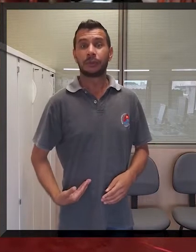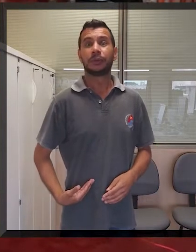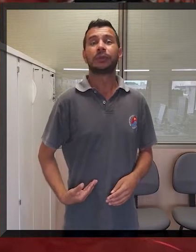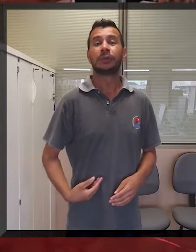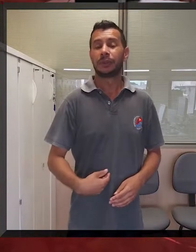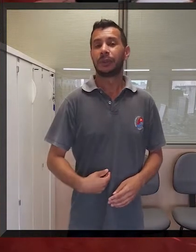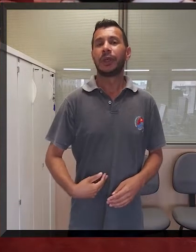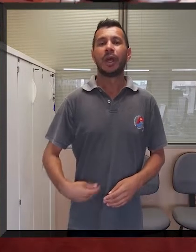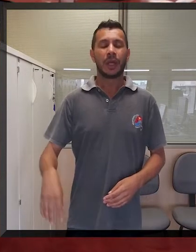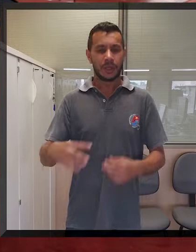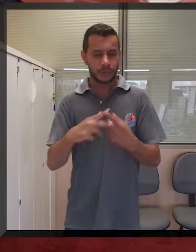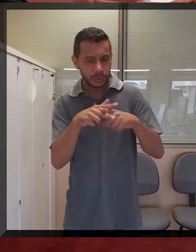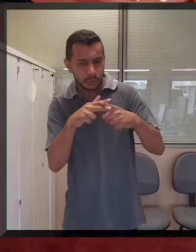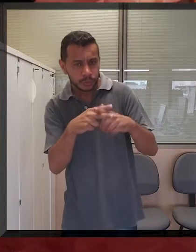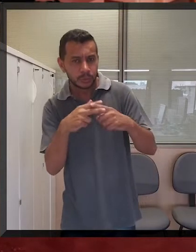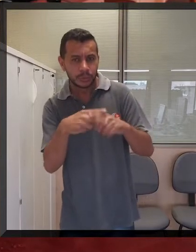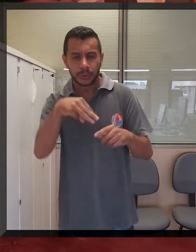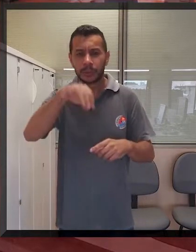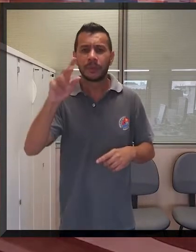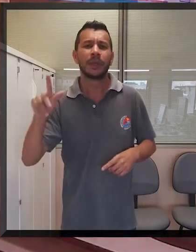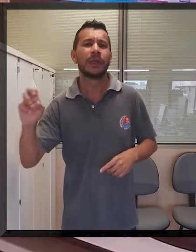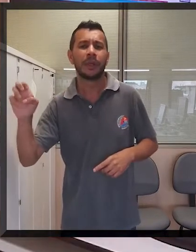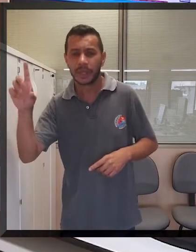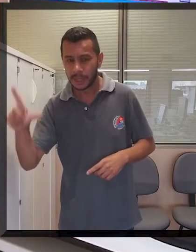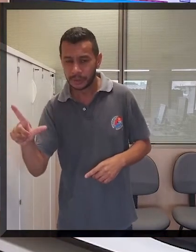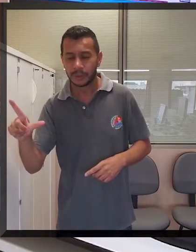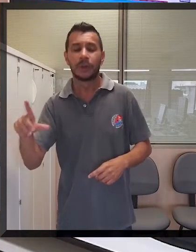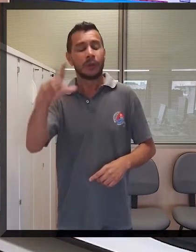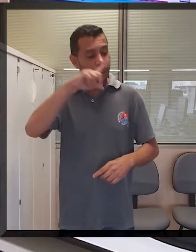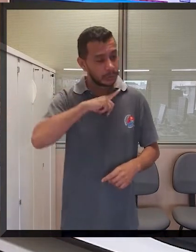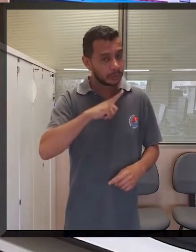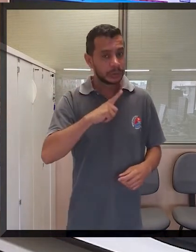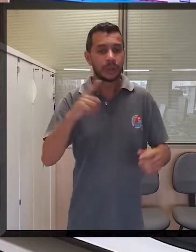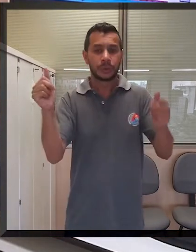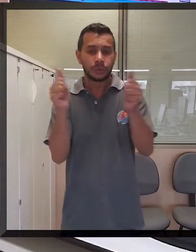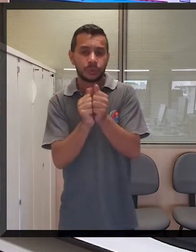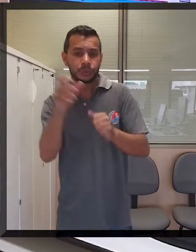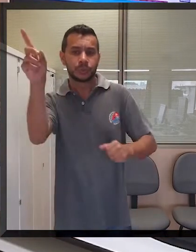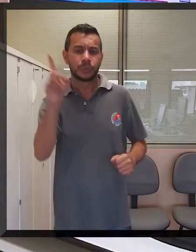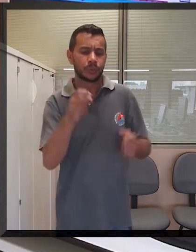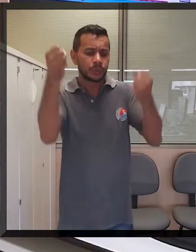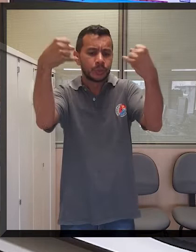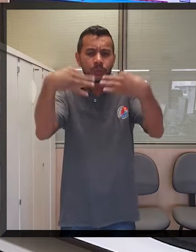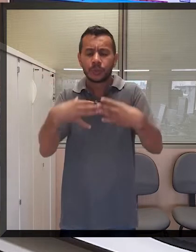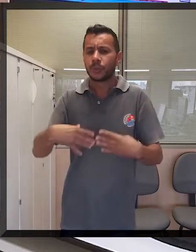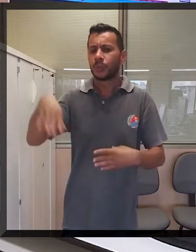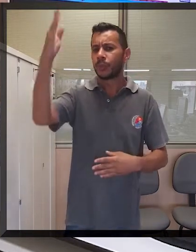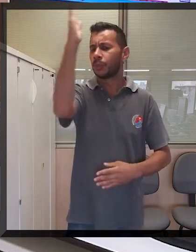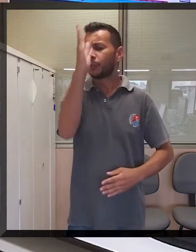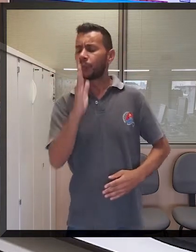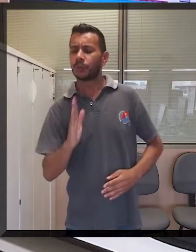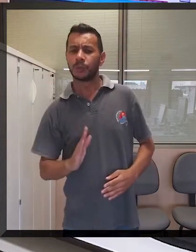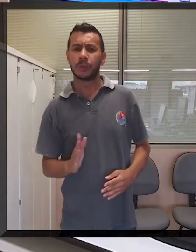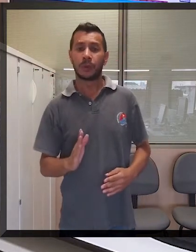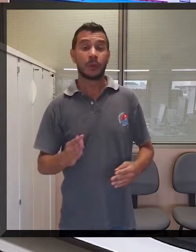Sindical, Miguel Torres, estava presente e falou sobre a conjuntura nacional. A reunião segue